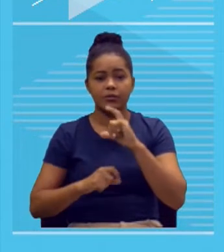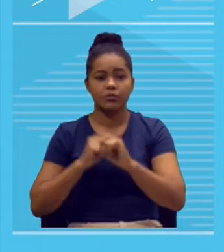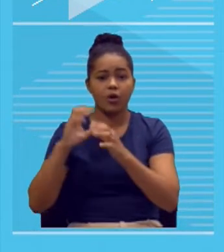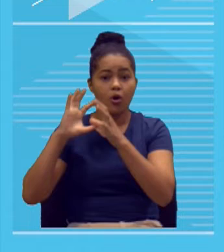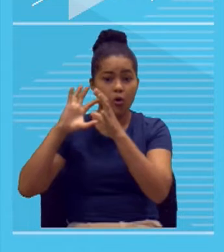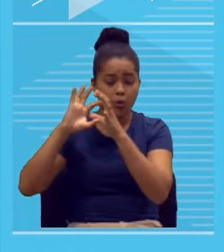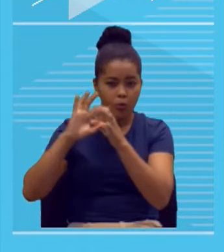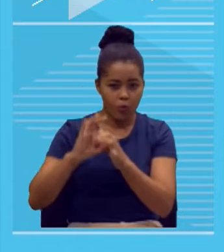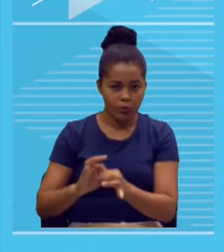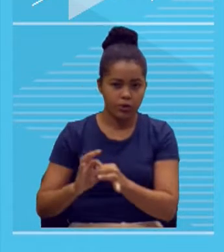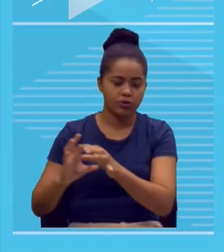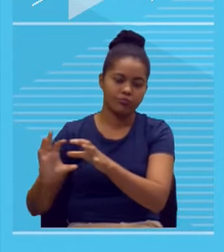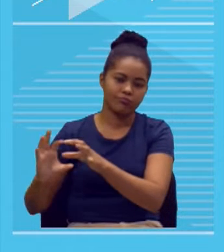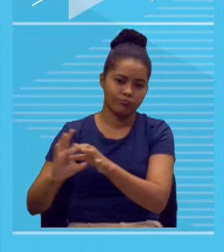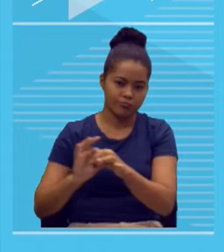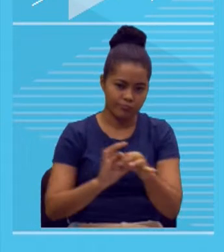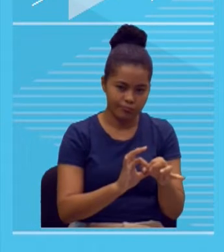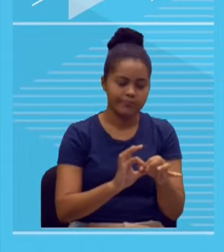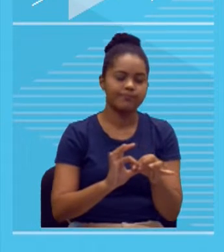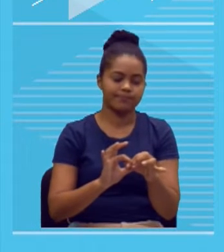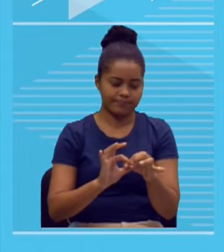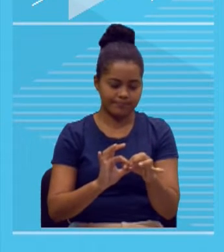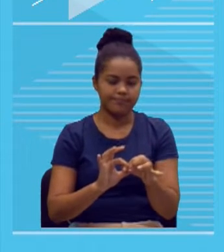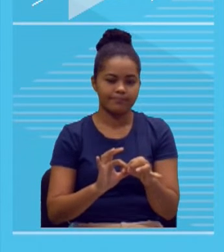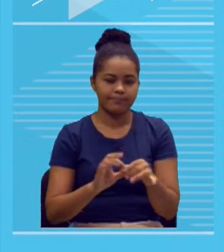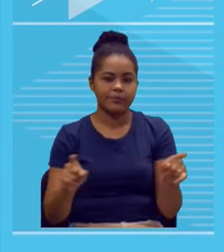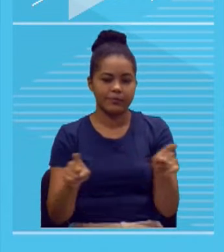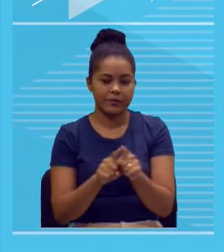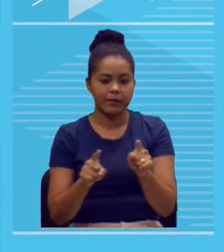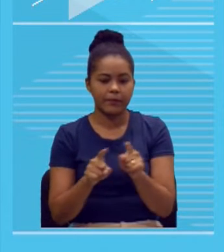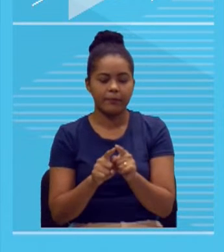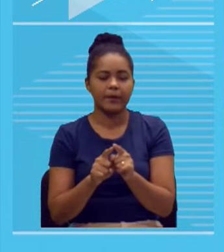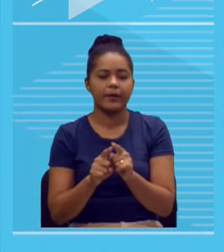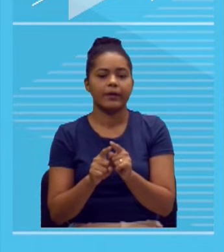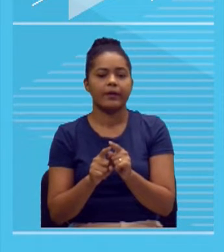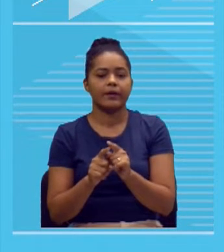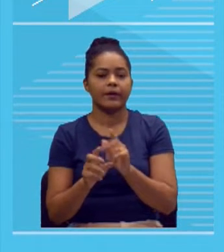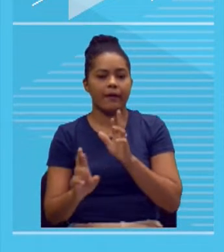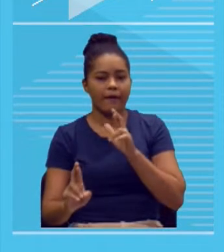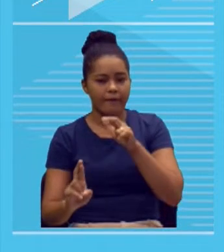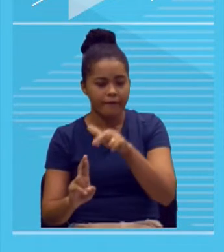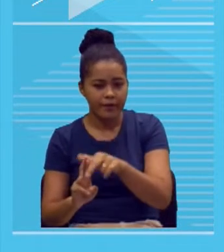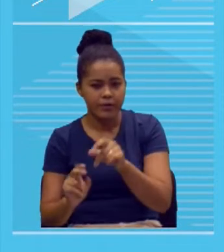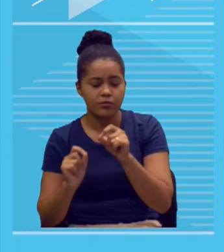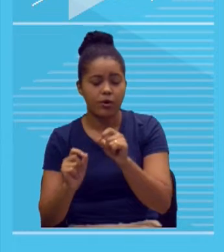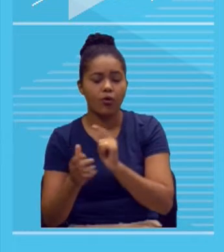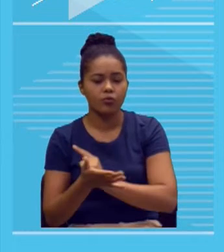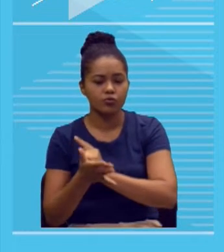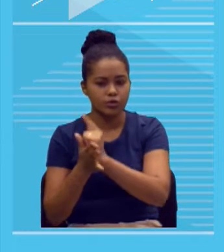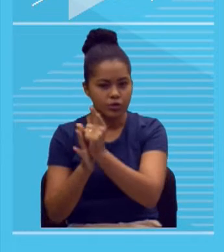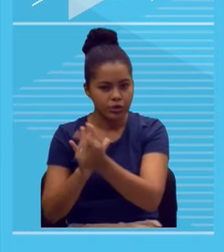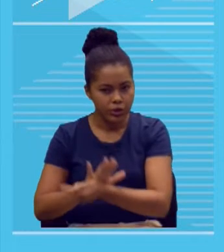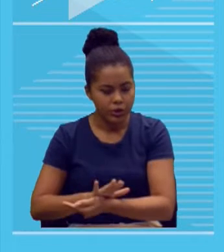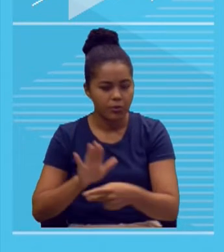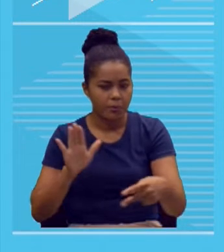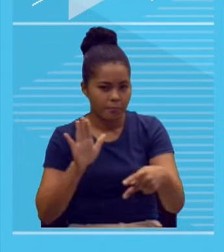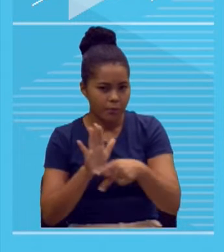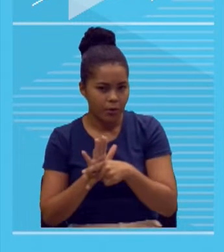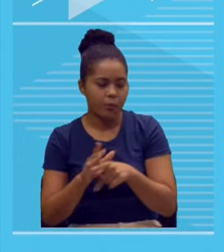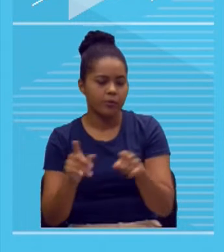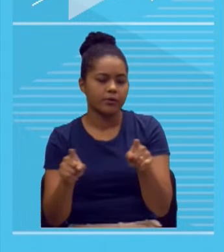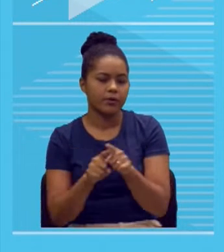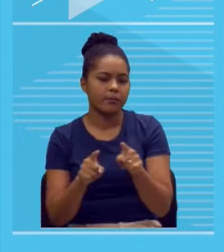que respeitem ao tipo, que respeitem ao gênero, que é a dissertação escolar. Então, não é para desenhar, não é para escrever